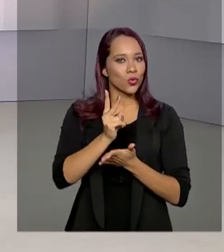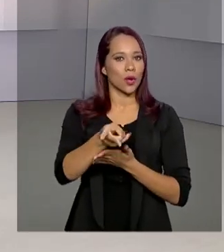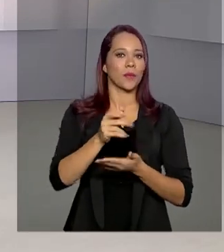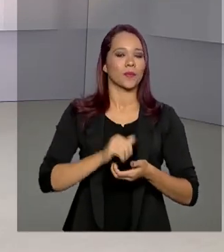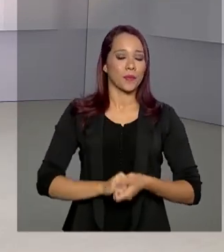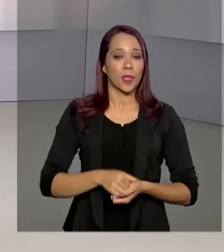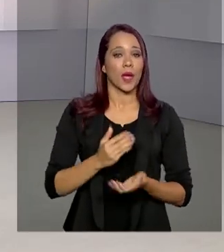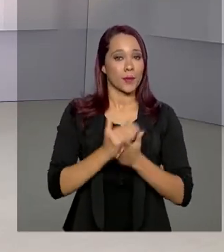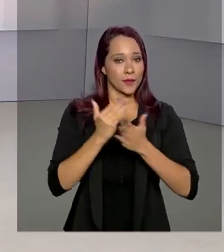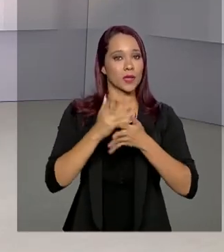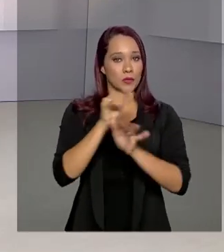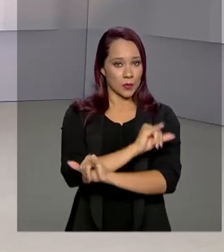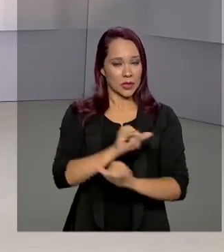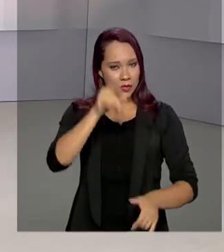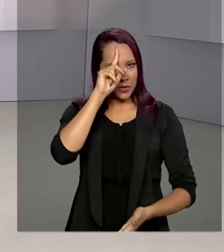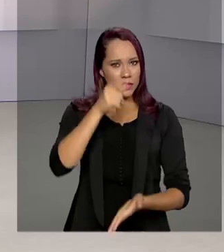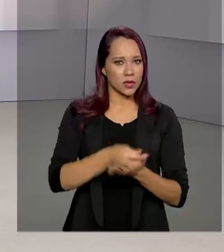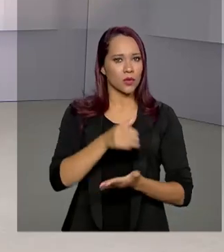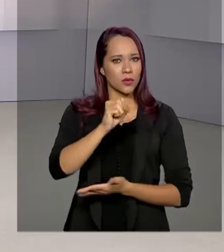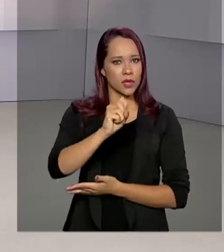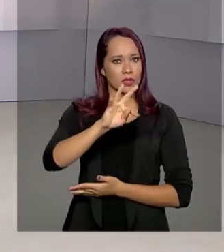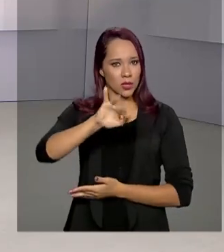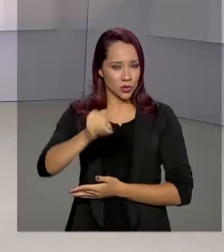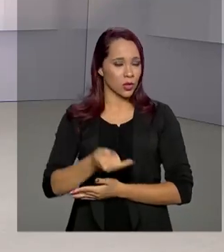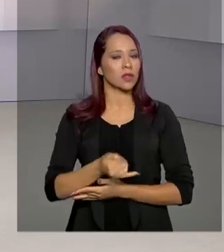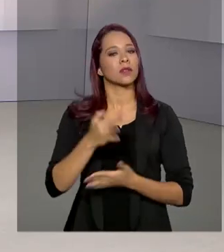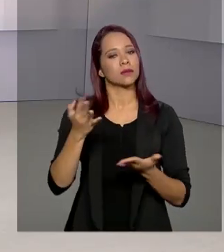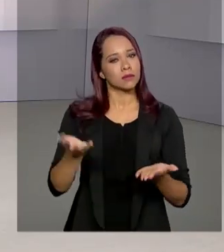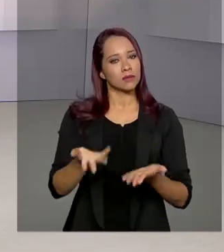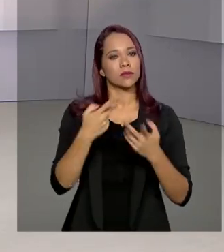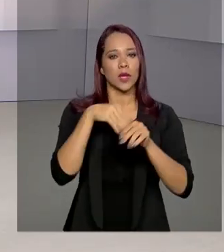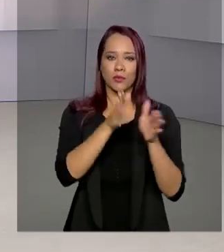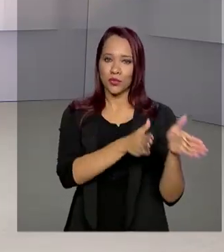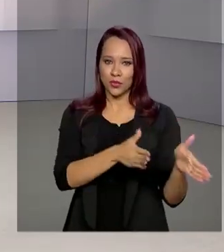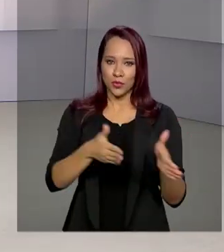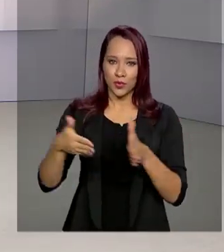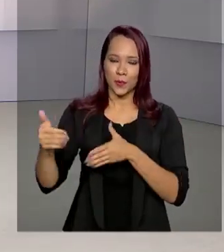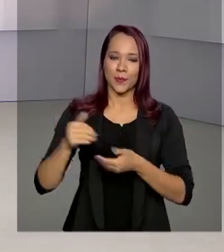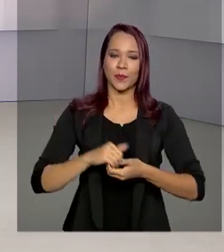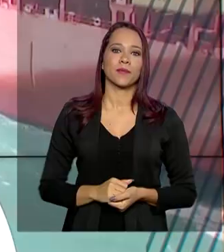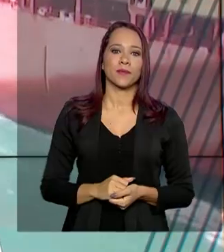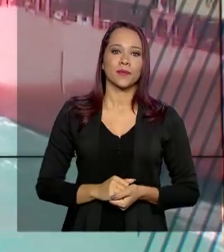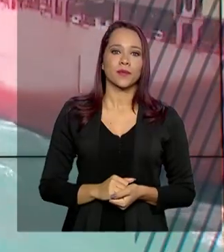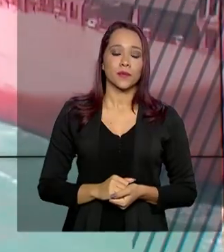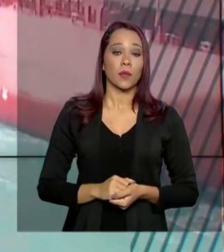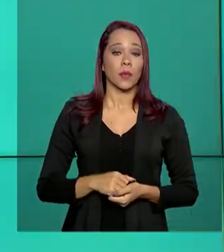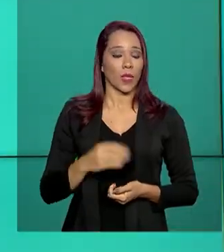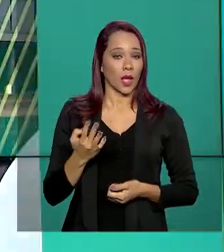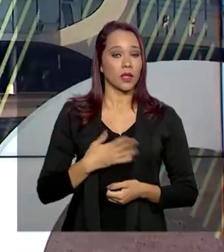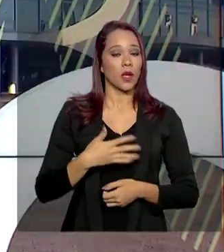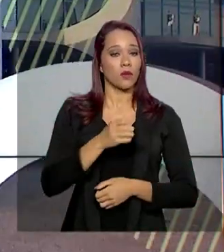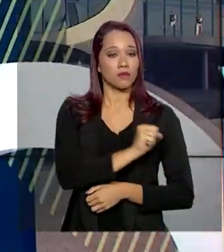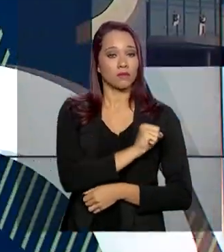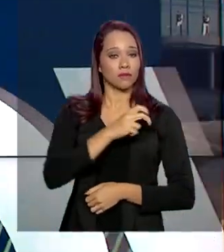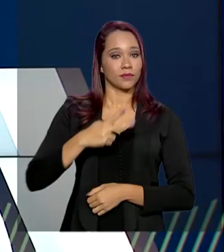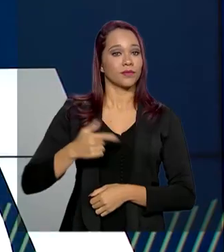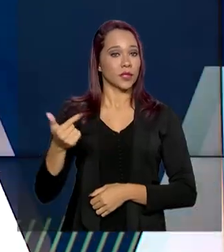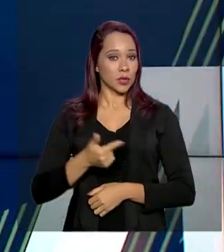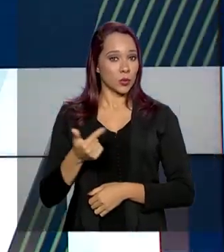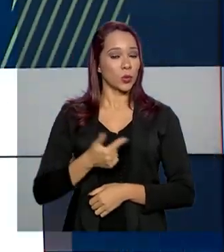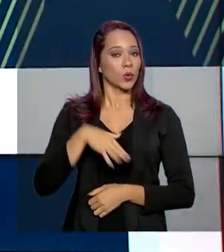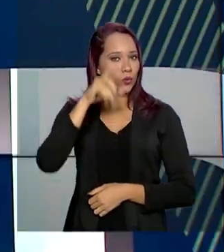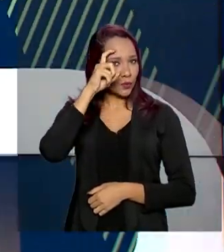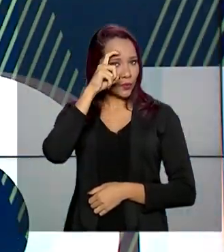Mais informações sobre a decisão do STJ ao longo da nossa programação. O vice-presidente Hamilton Mourão se